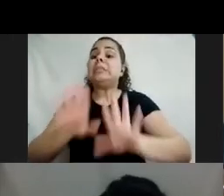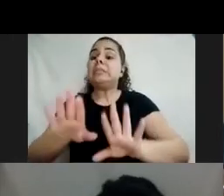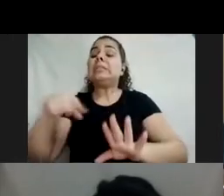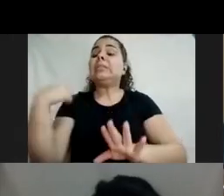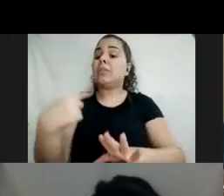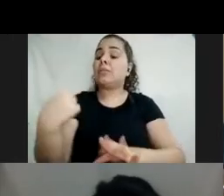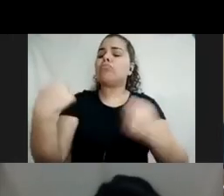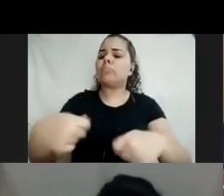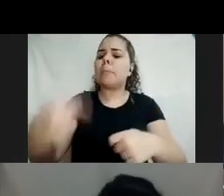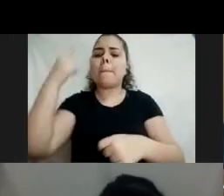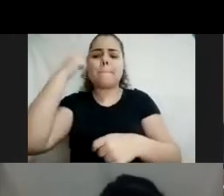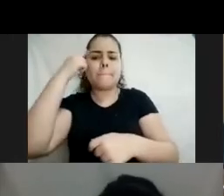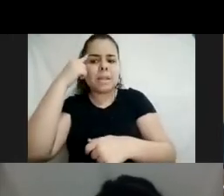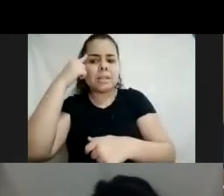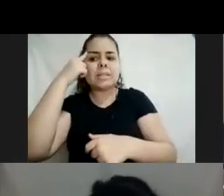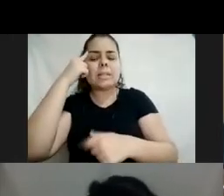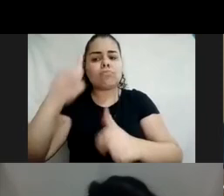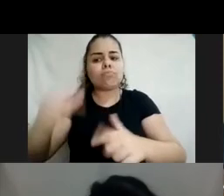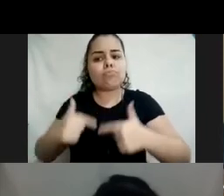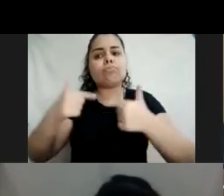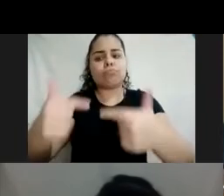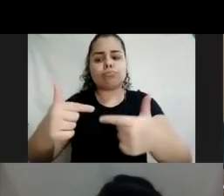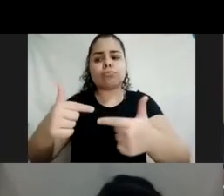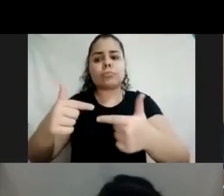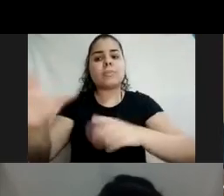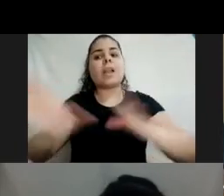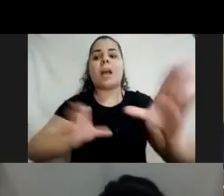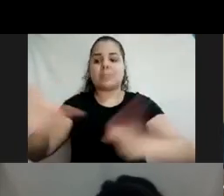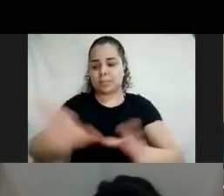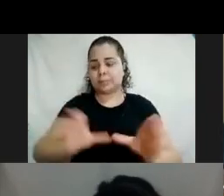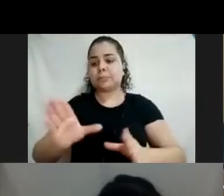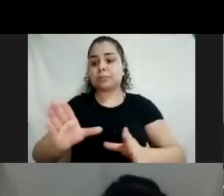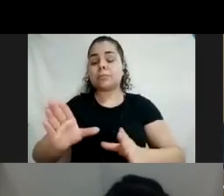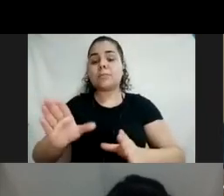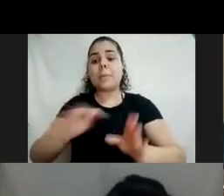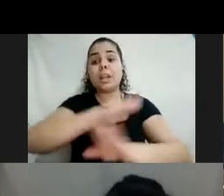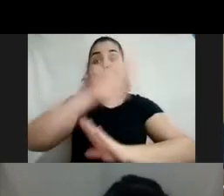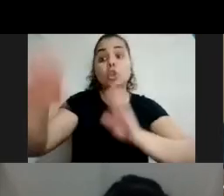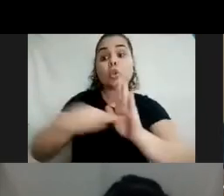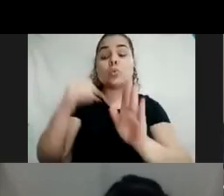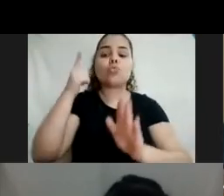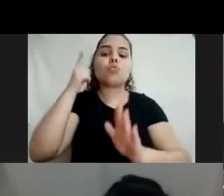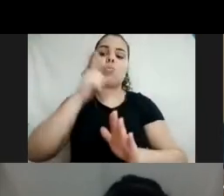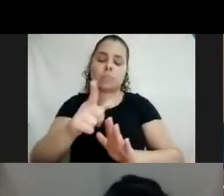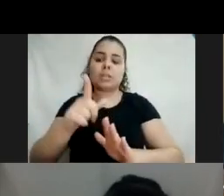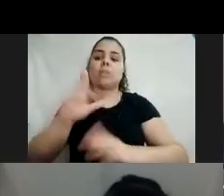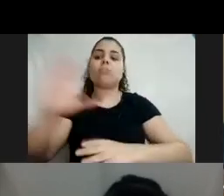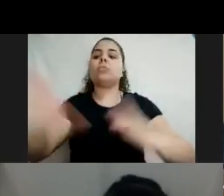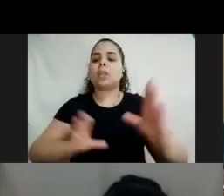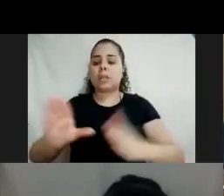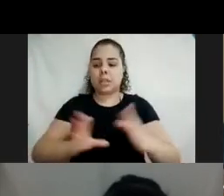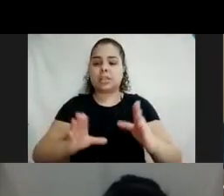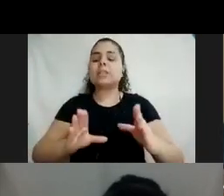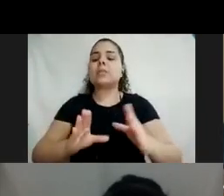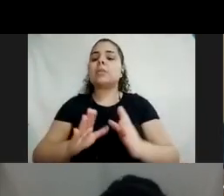pensar realmente de uma forma mais global, onde todos se encaixam e a partir do todos a